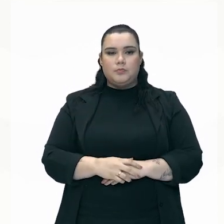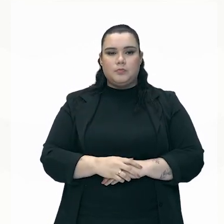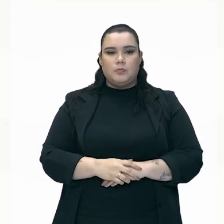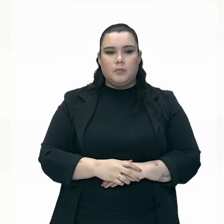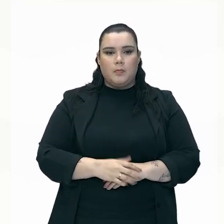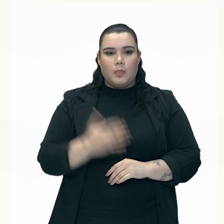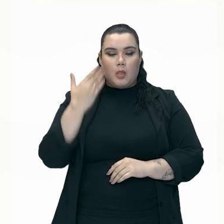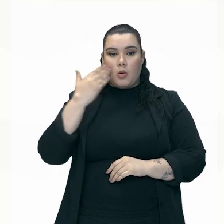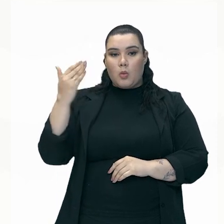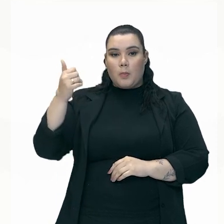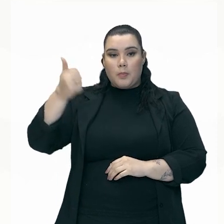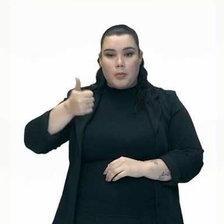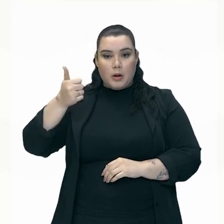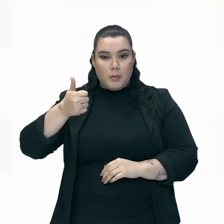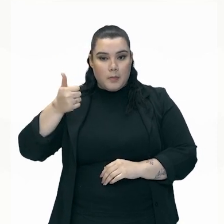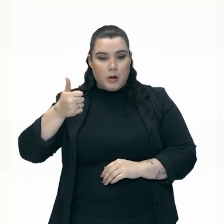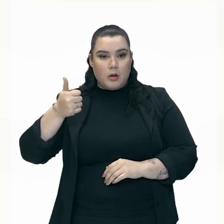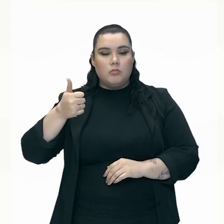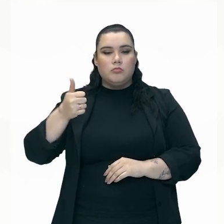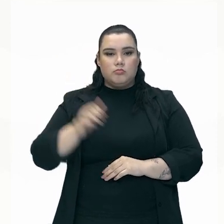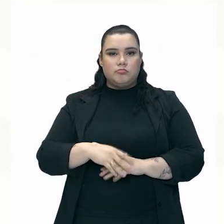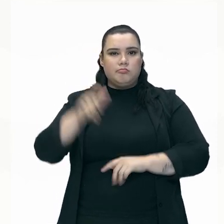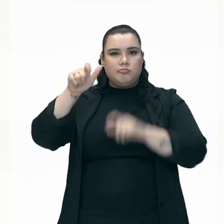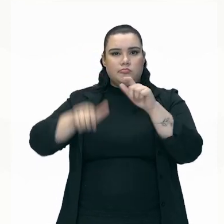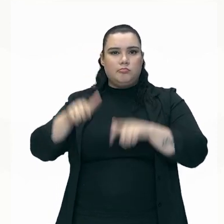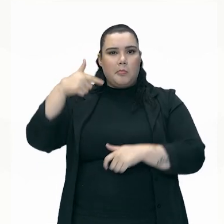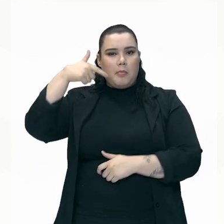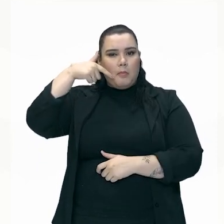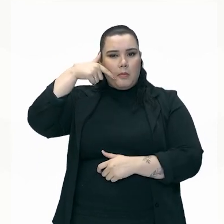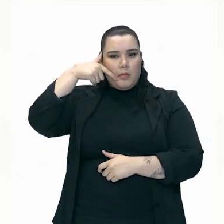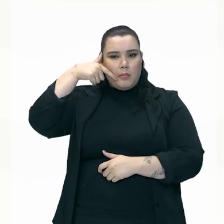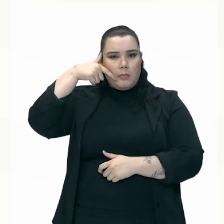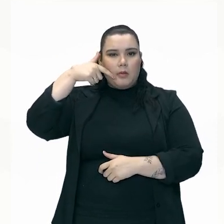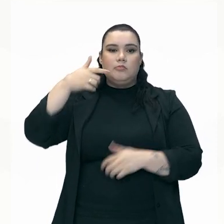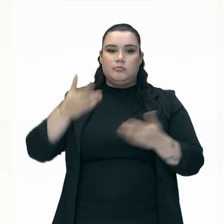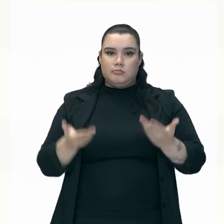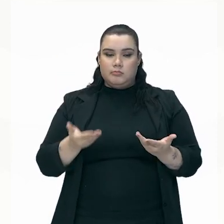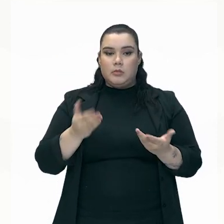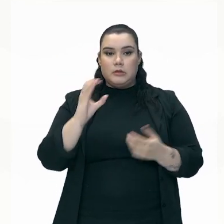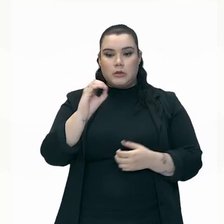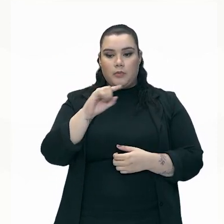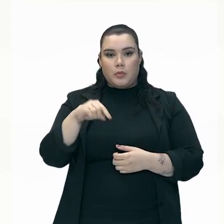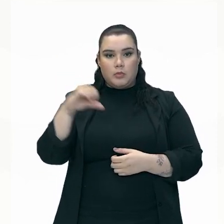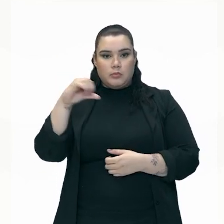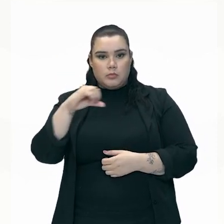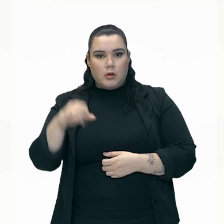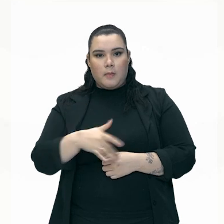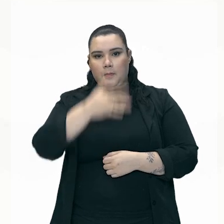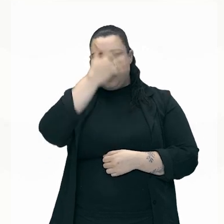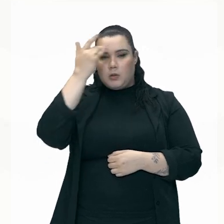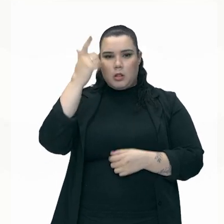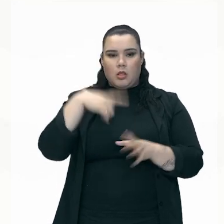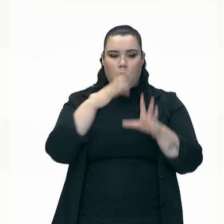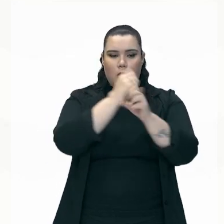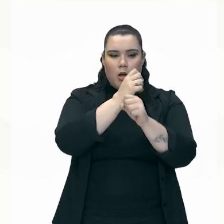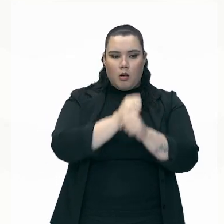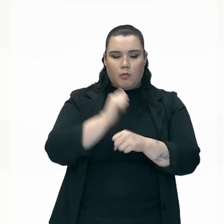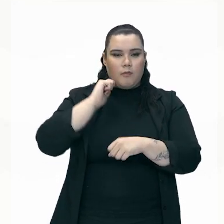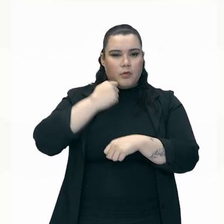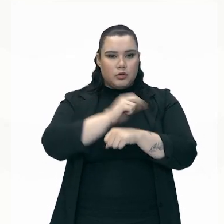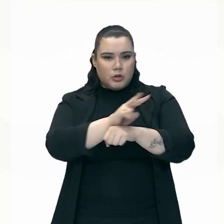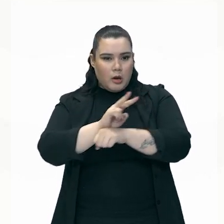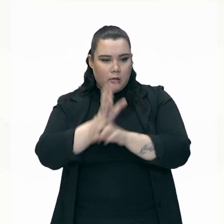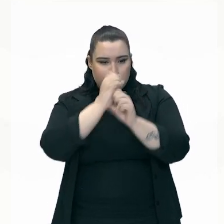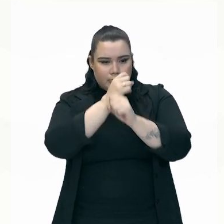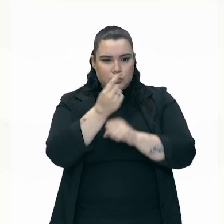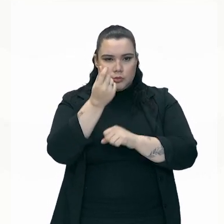primeiro lugar, por exemplo, os operadores de telemarketing, 0,99, pessoas que fazem cálculos fiscais, contadores,